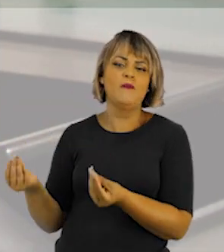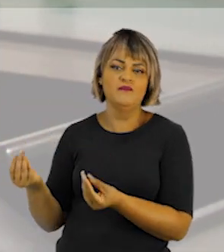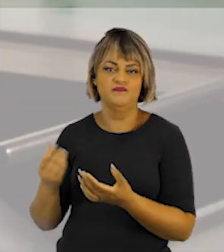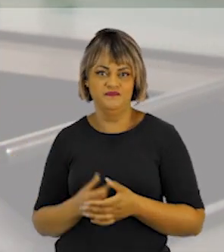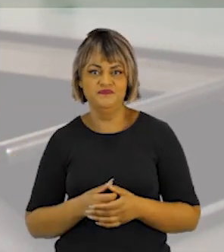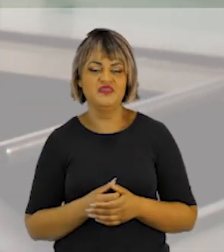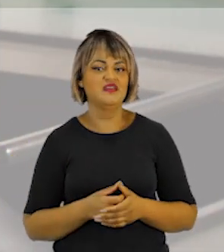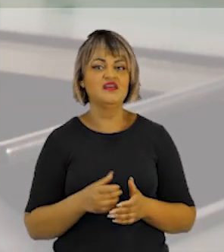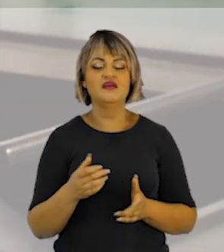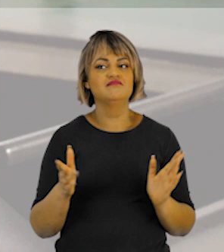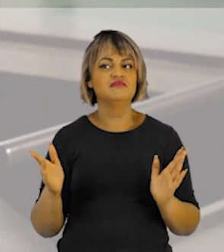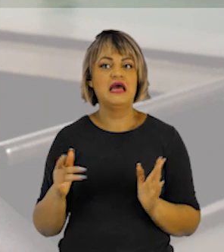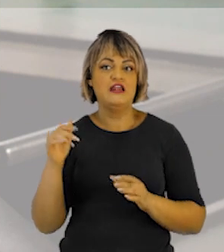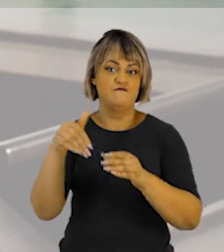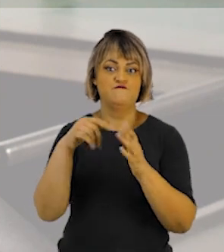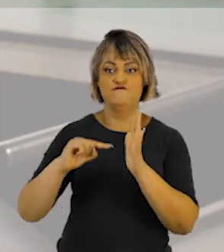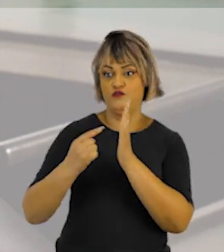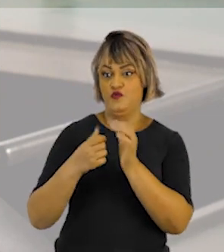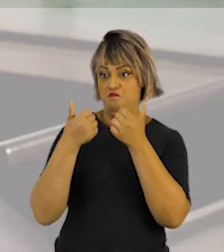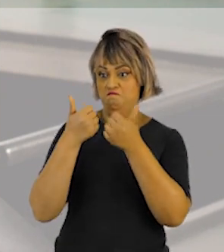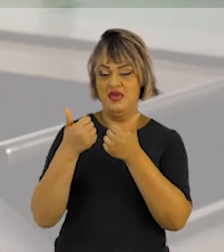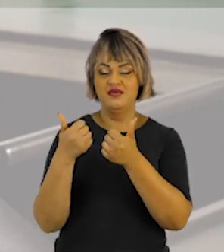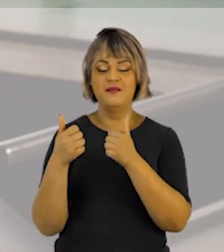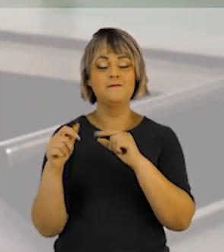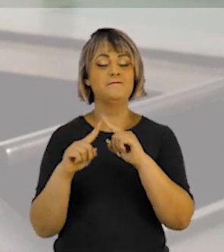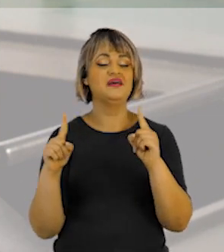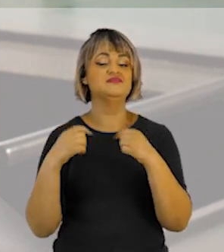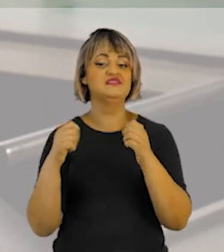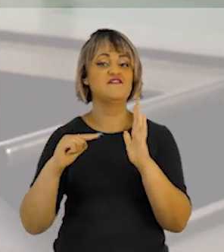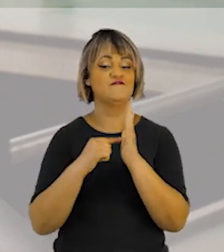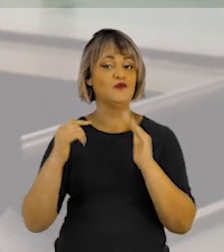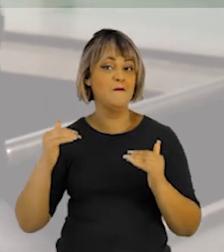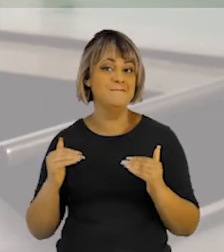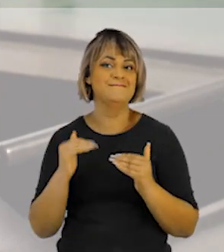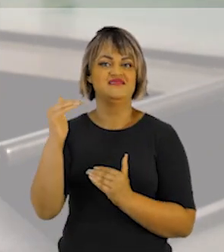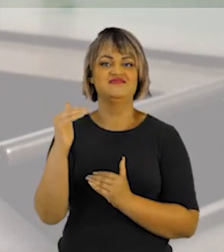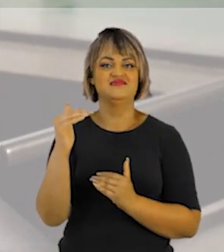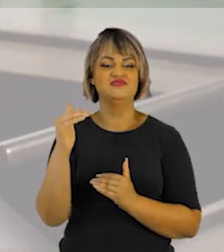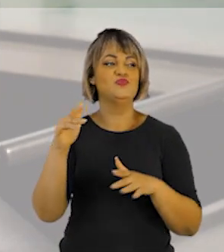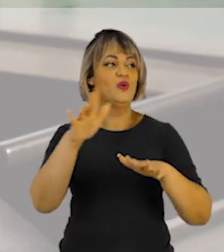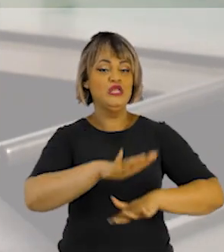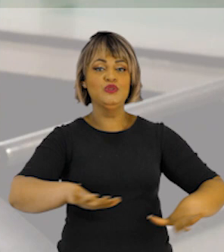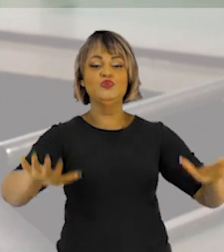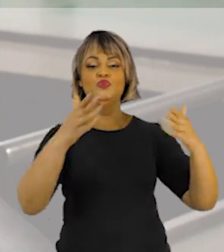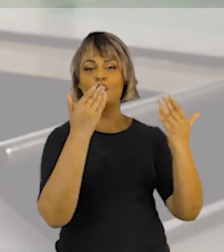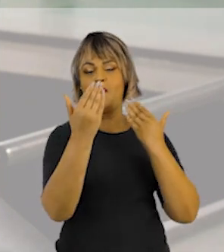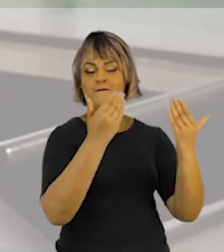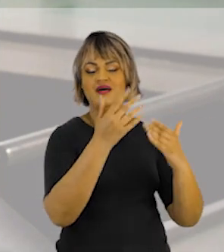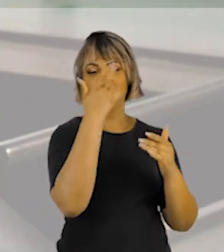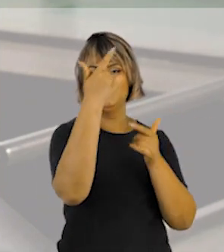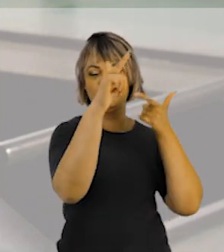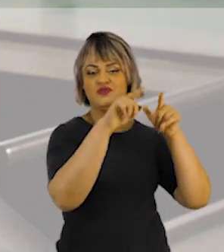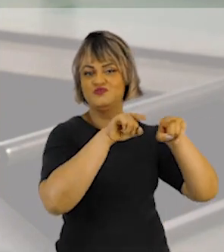seguinte forma. Não basta o candidato ser o mais votado para ele ser eleito. Ele precisa ter mais votos do que todos os